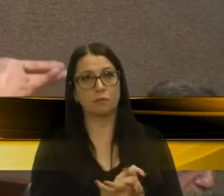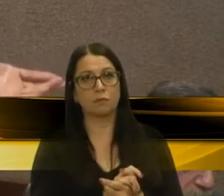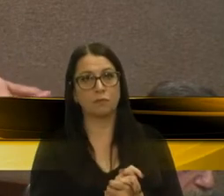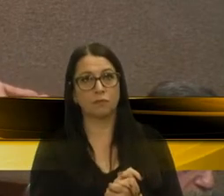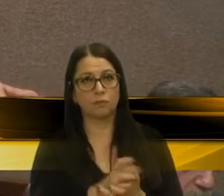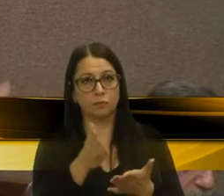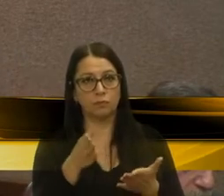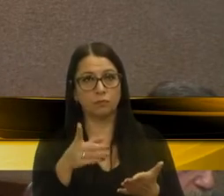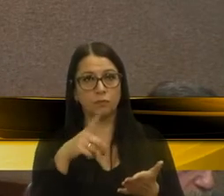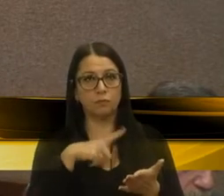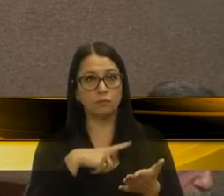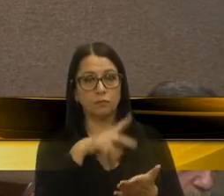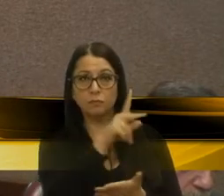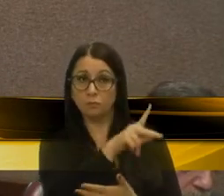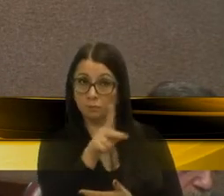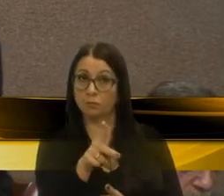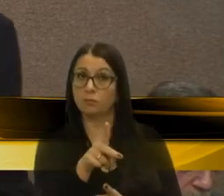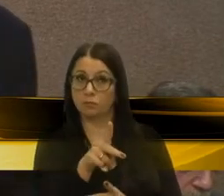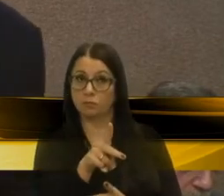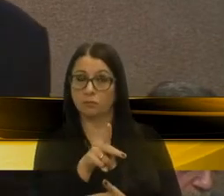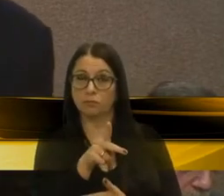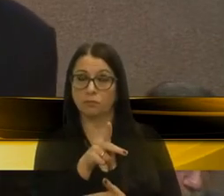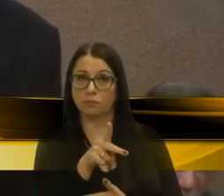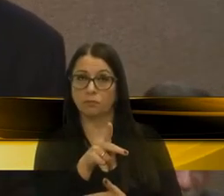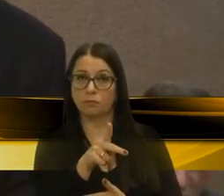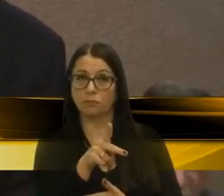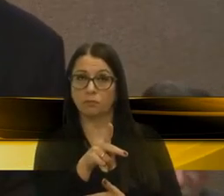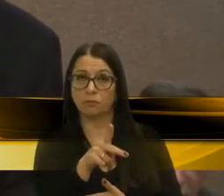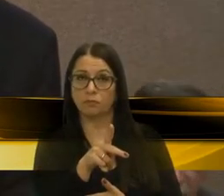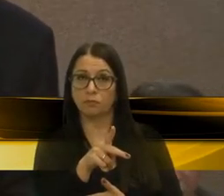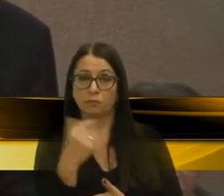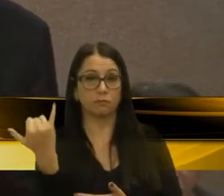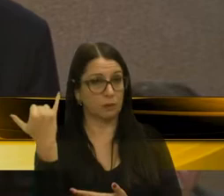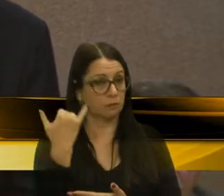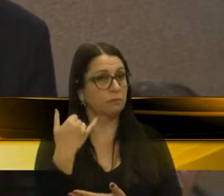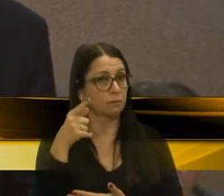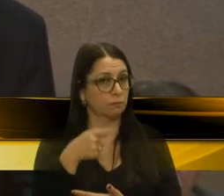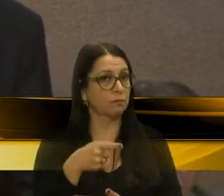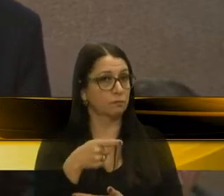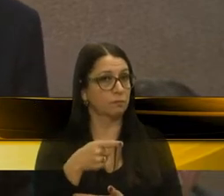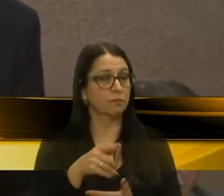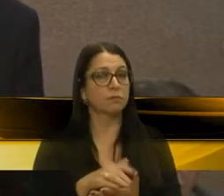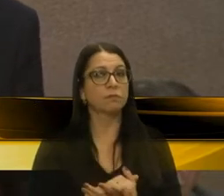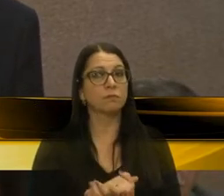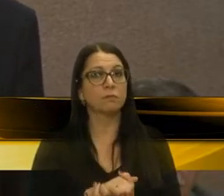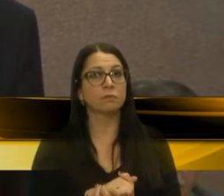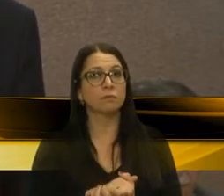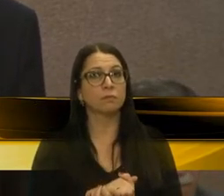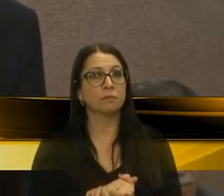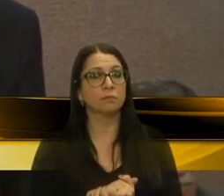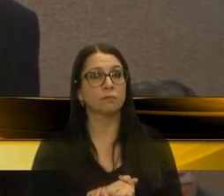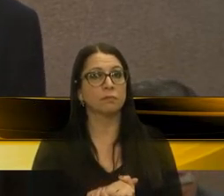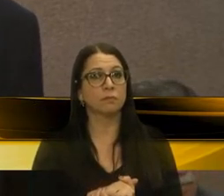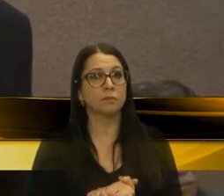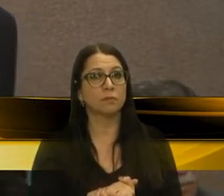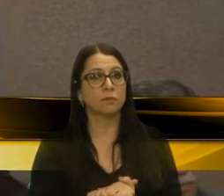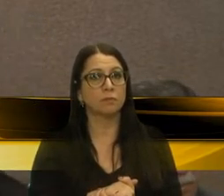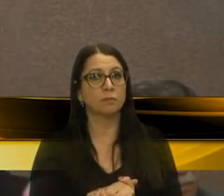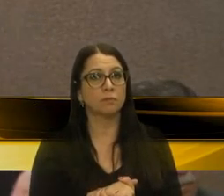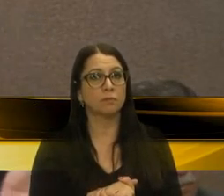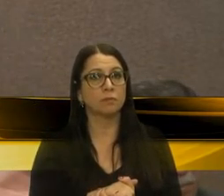Hoje temos professores, pelo que nos informaram, então fomos